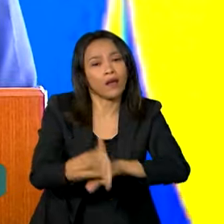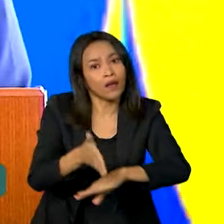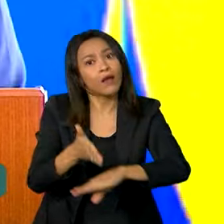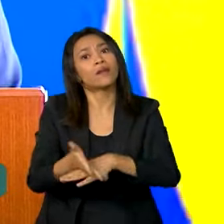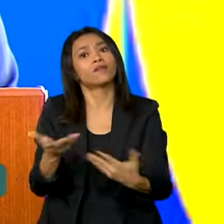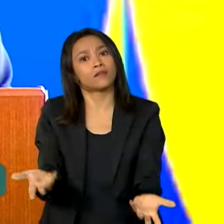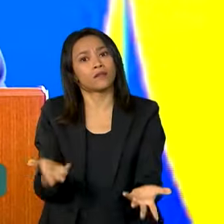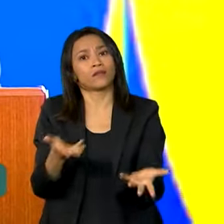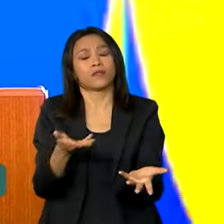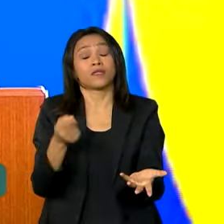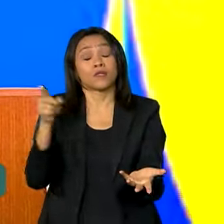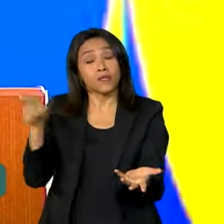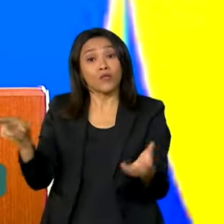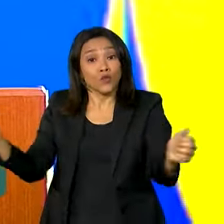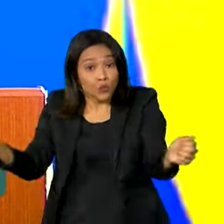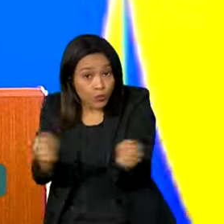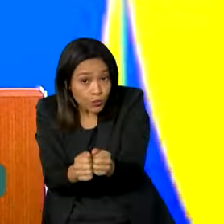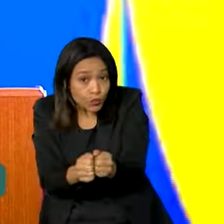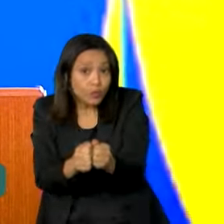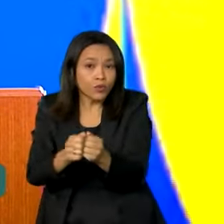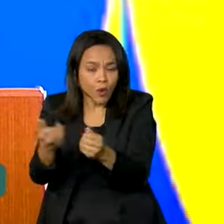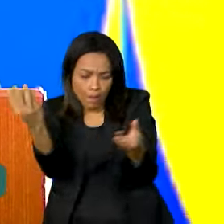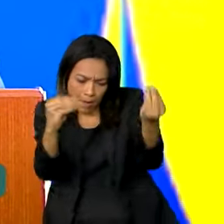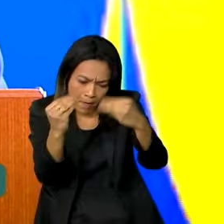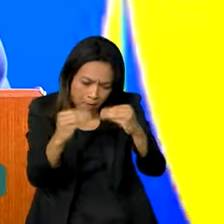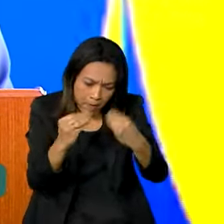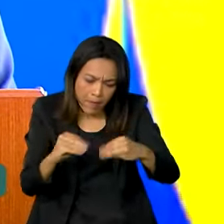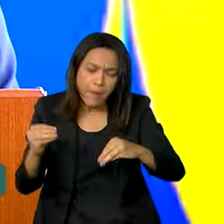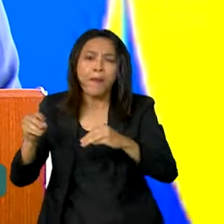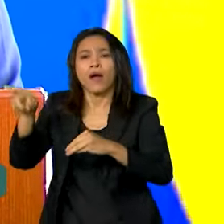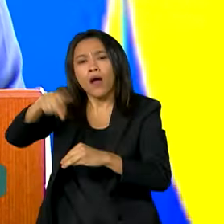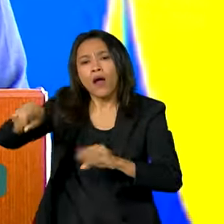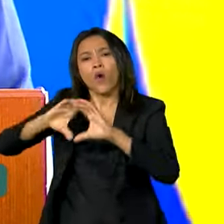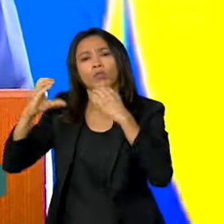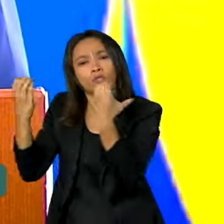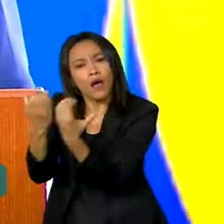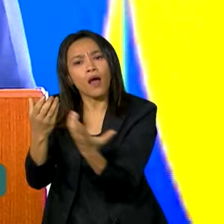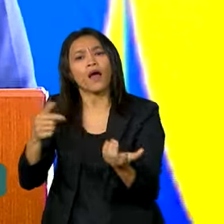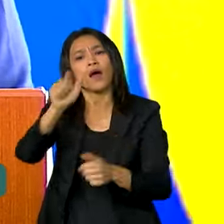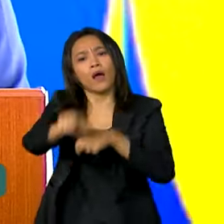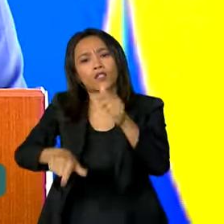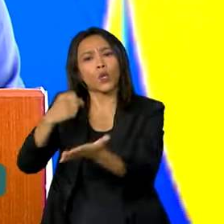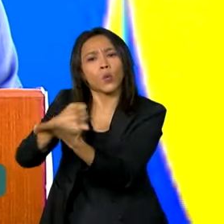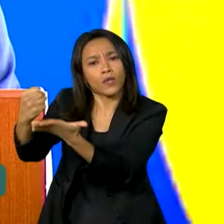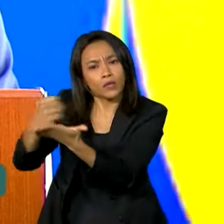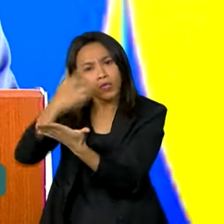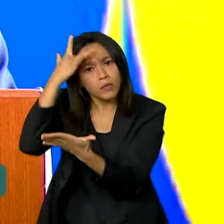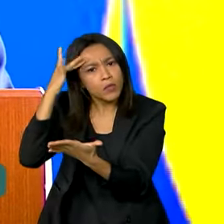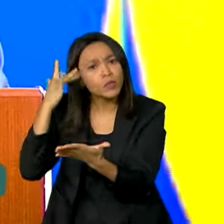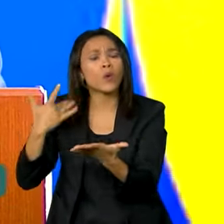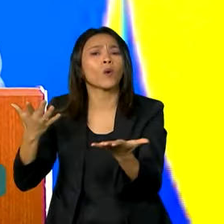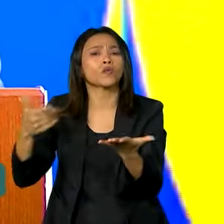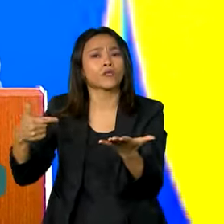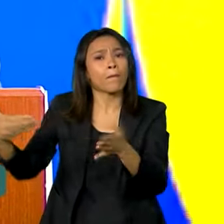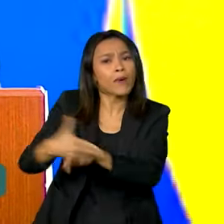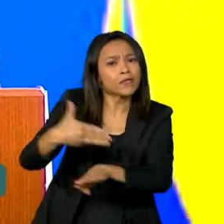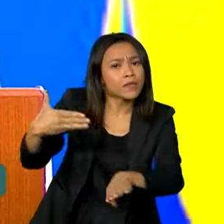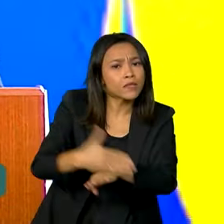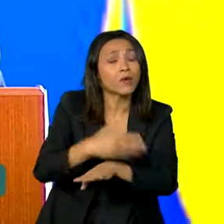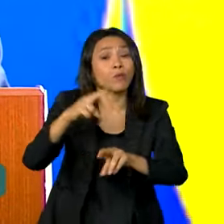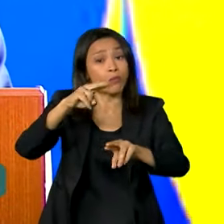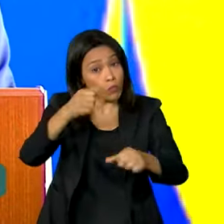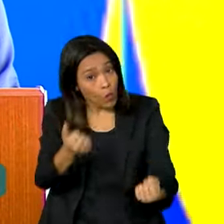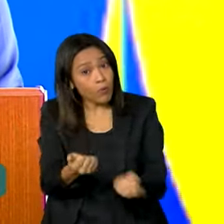montagem realizada junto com a comunidade, empregando pessoas da comunidade, de maneira participativa, por meio desses